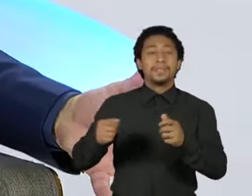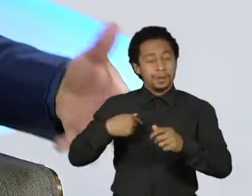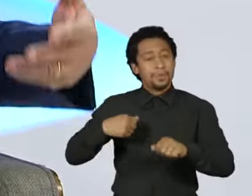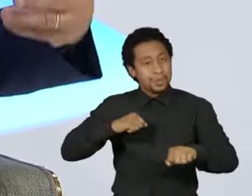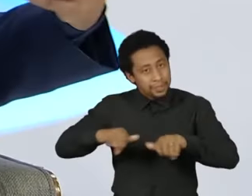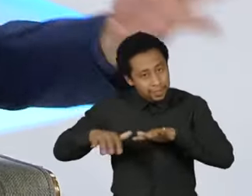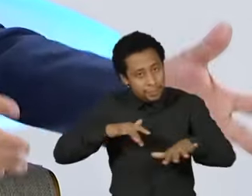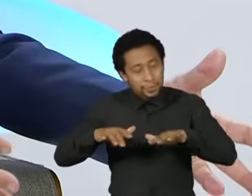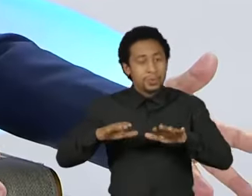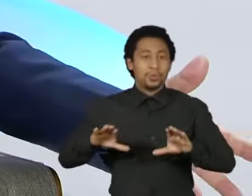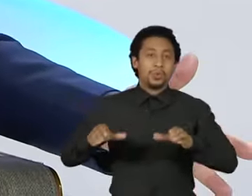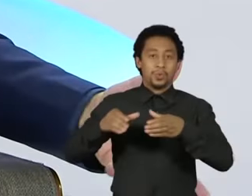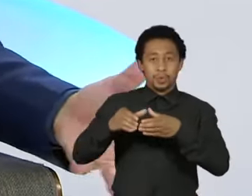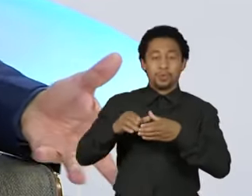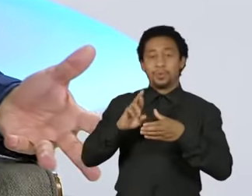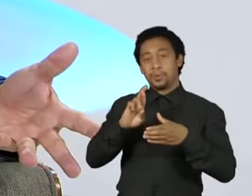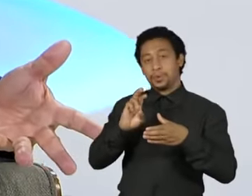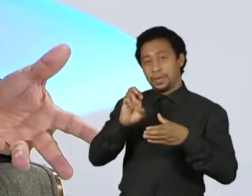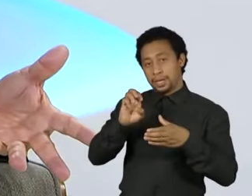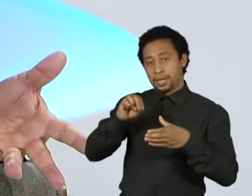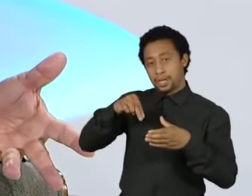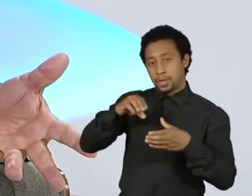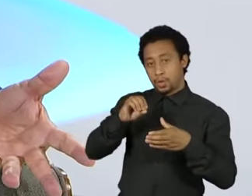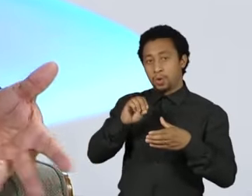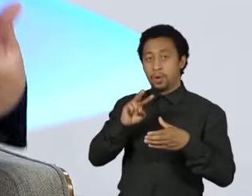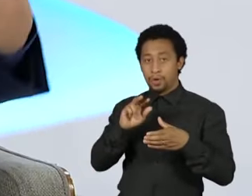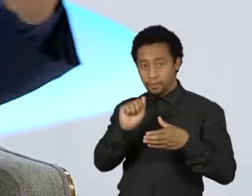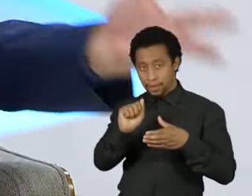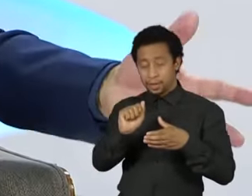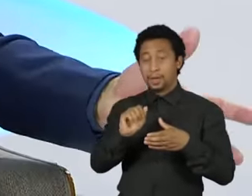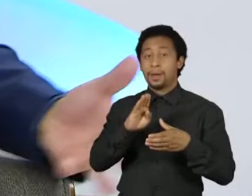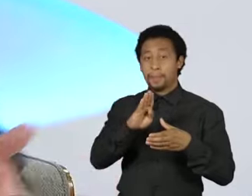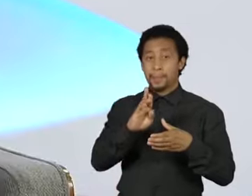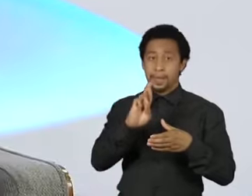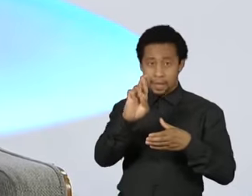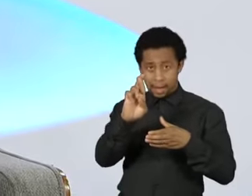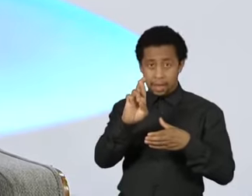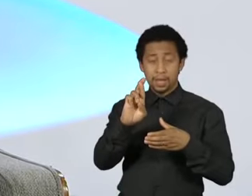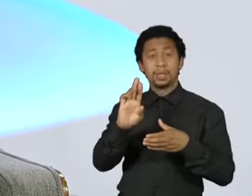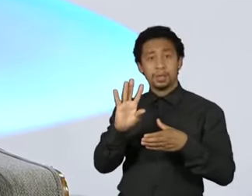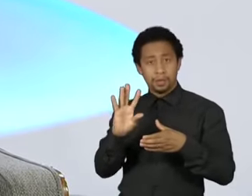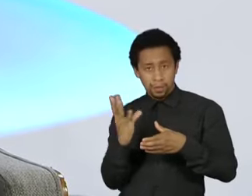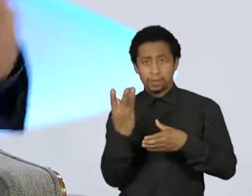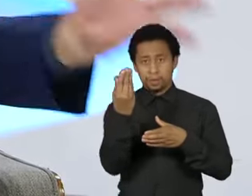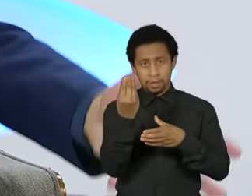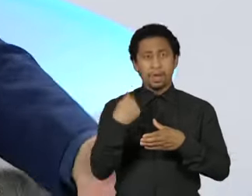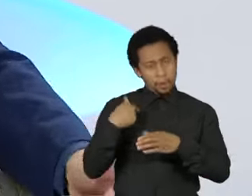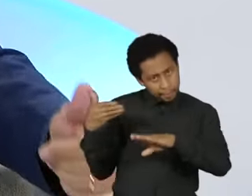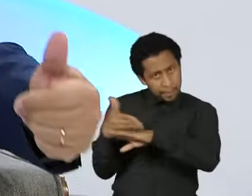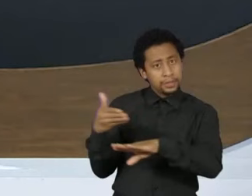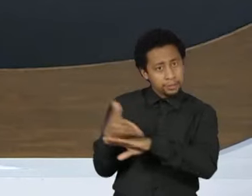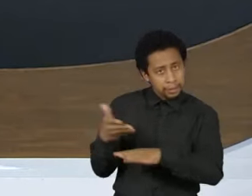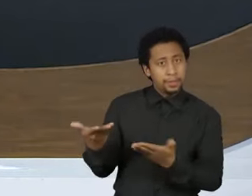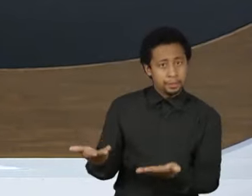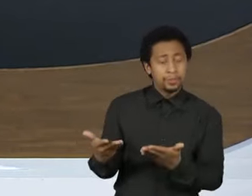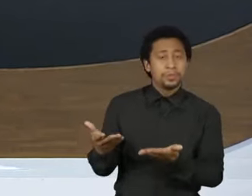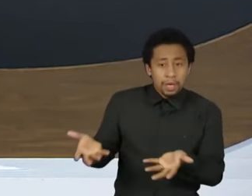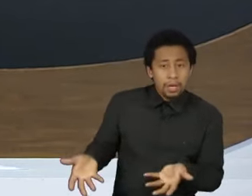BR, que está formando meninos e meninas, preparando para a vida pública, como o RAPS